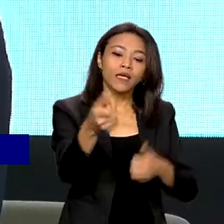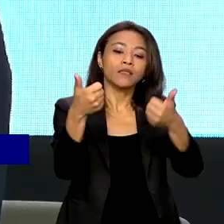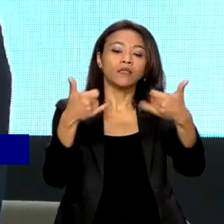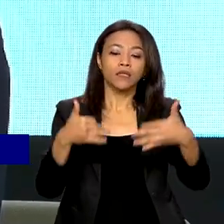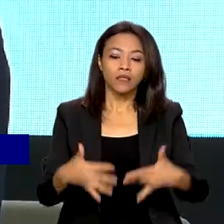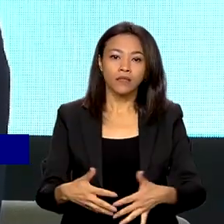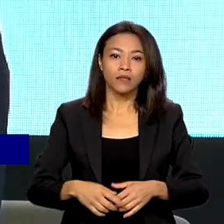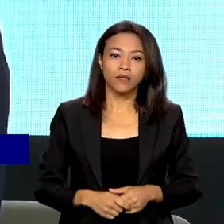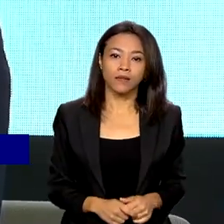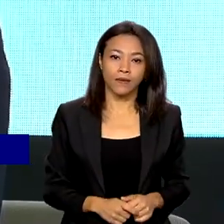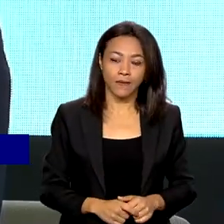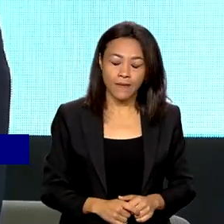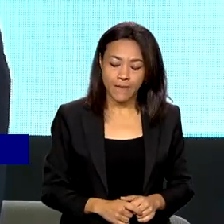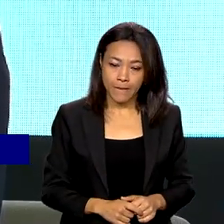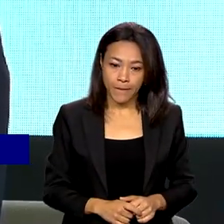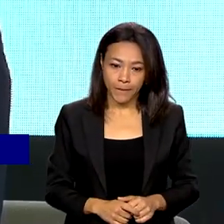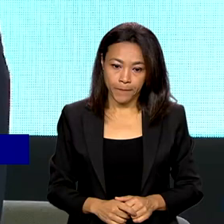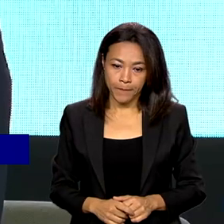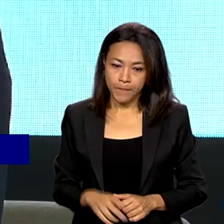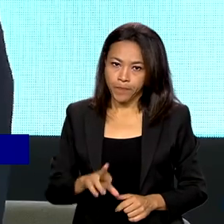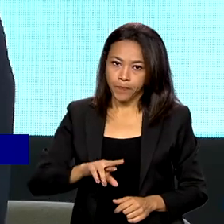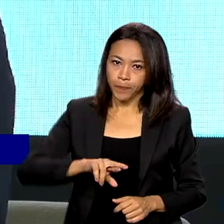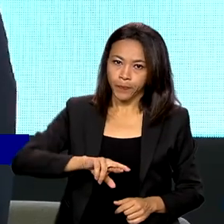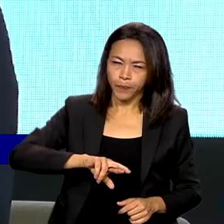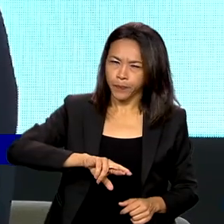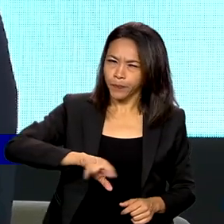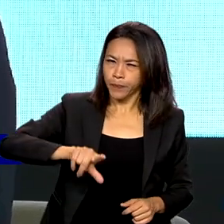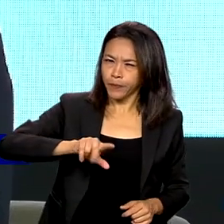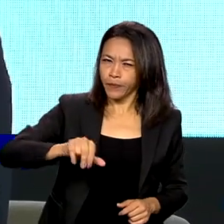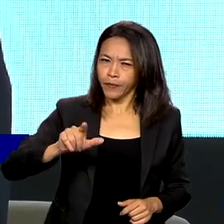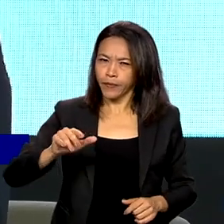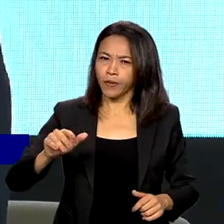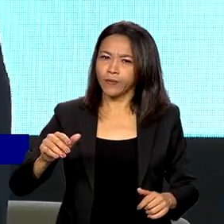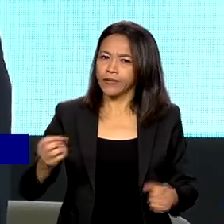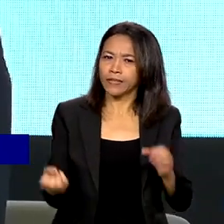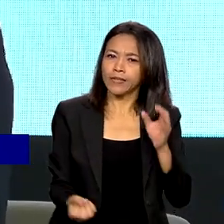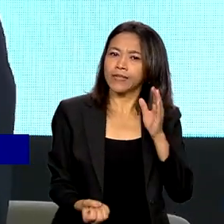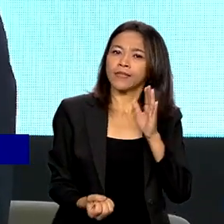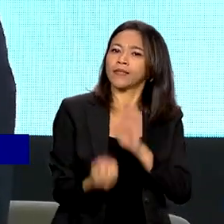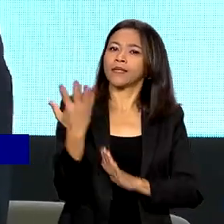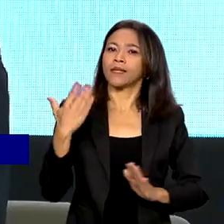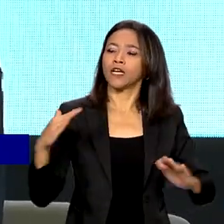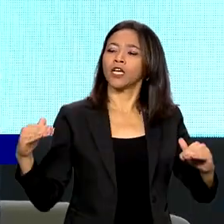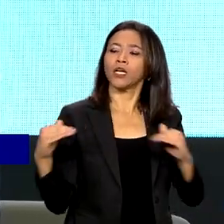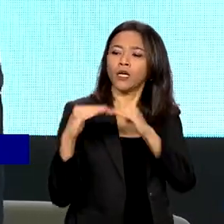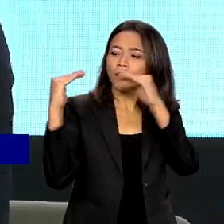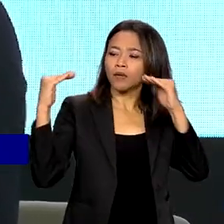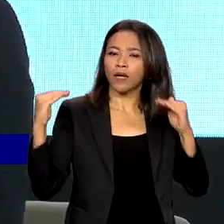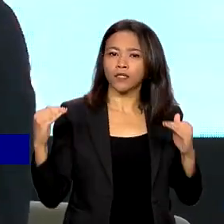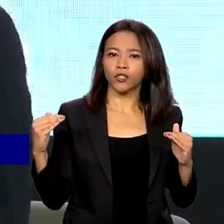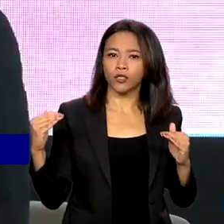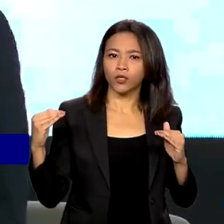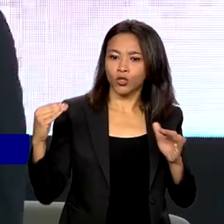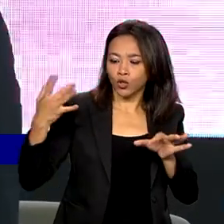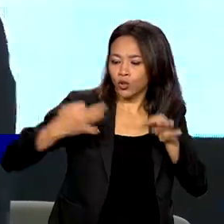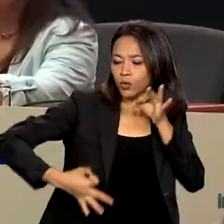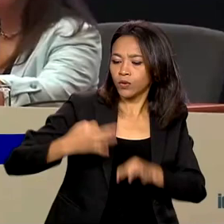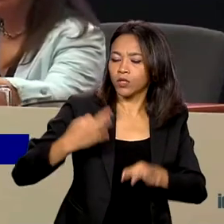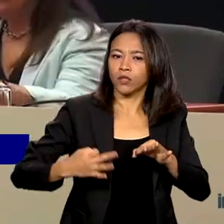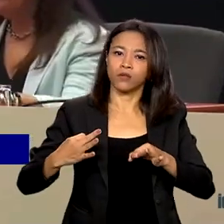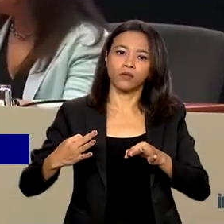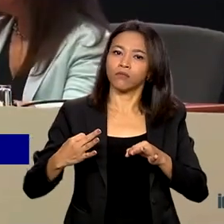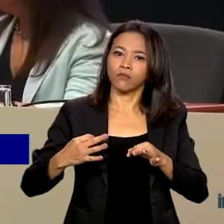não cria nem igualdade, nem justiça, nem equidade.